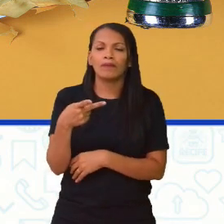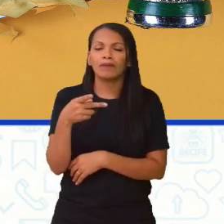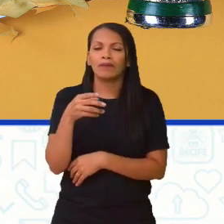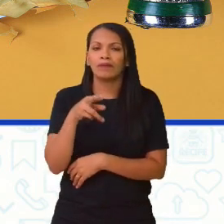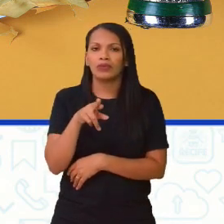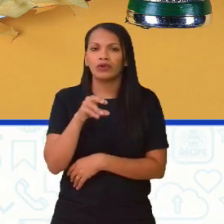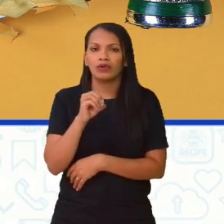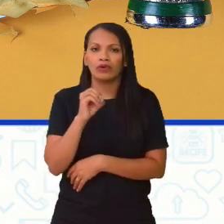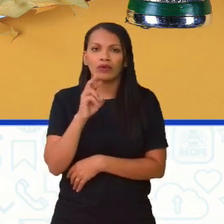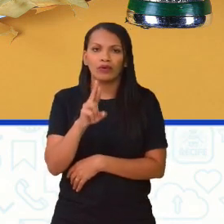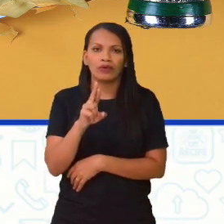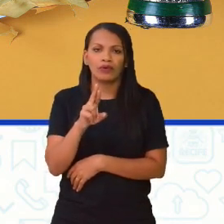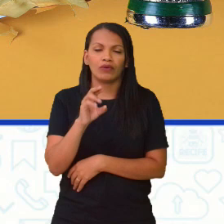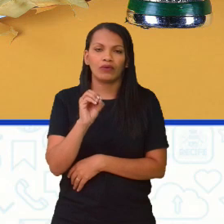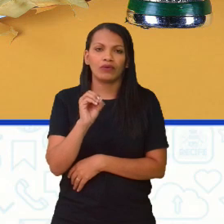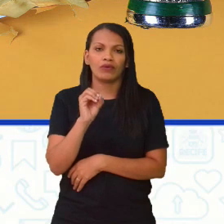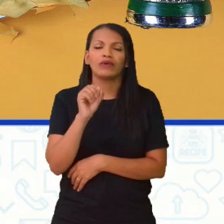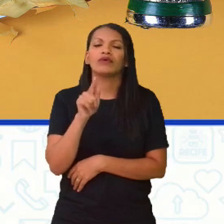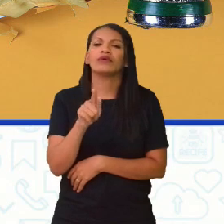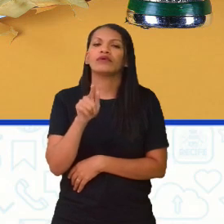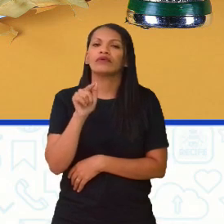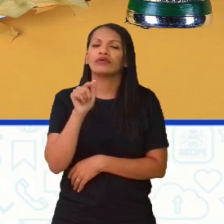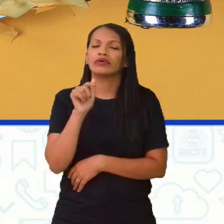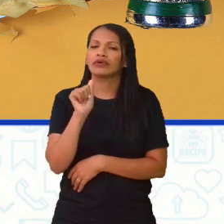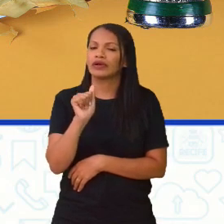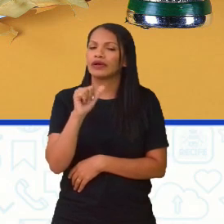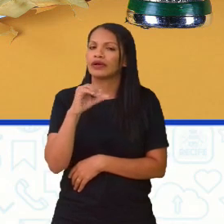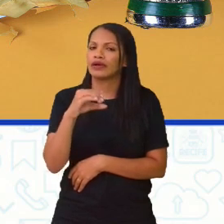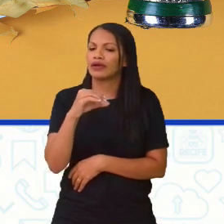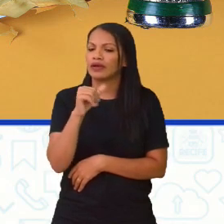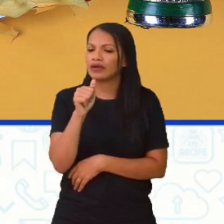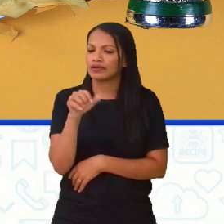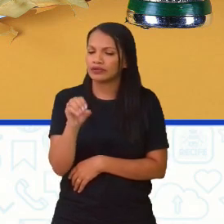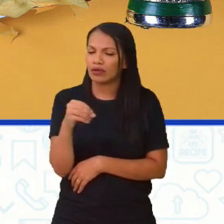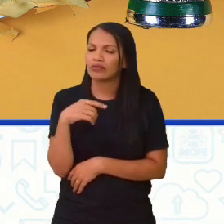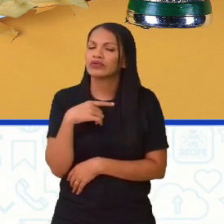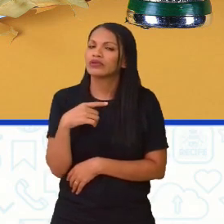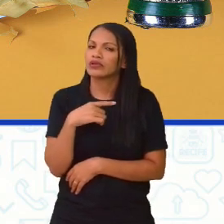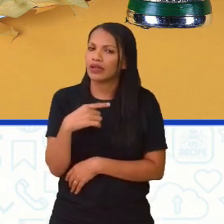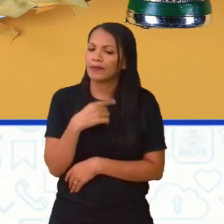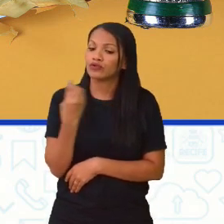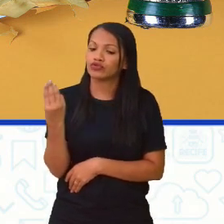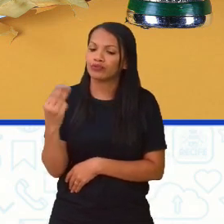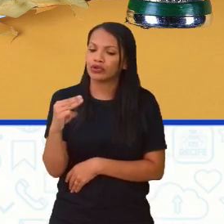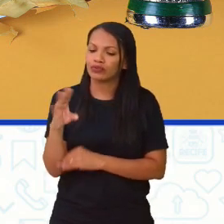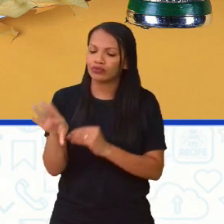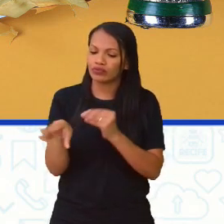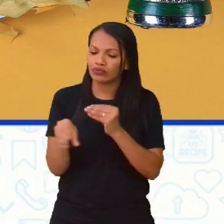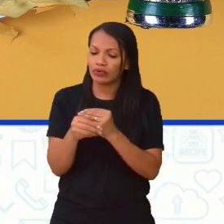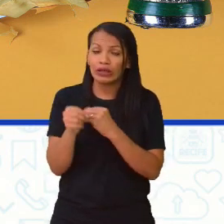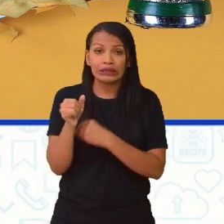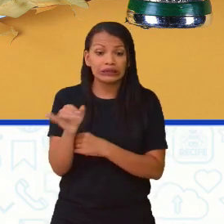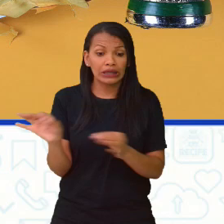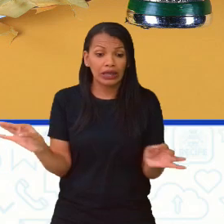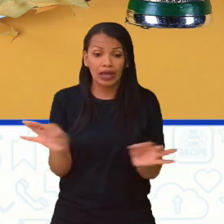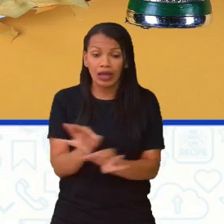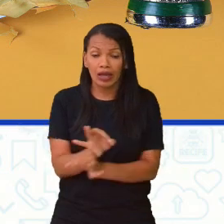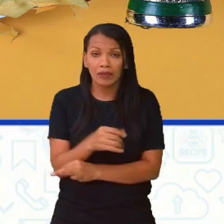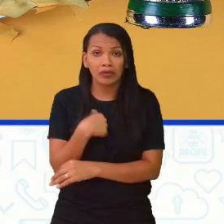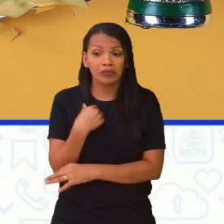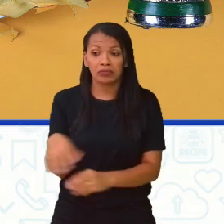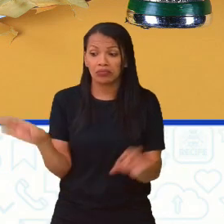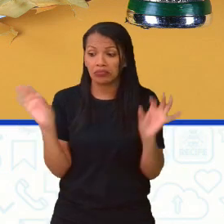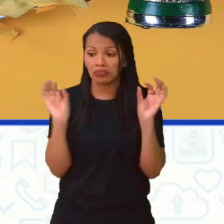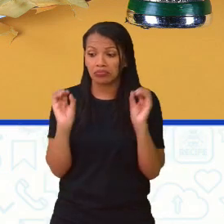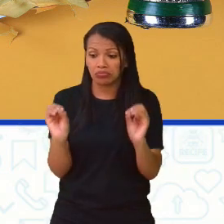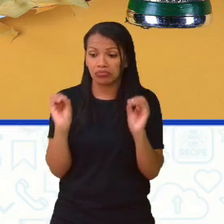da partida. Tá certo? Então, prorroga-se o jogo, né? O jogo dura mais tempo. E aí, se acabar a prorrogação, dois